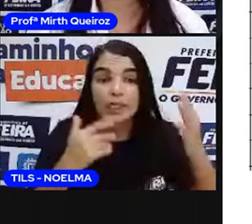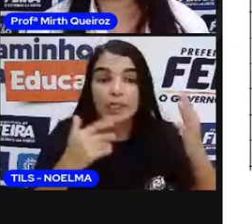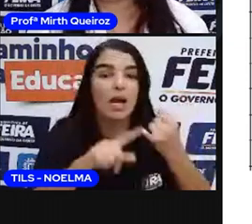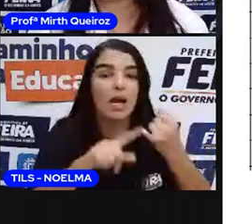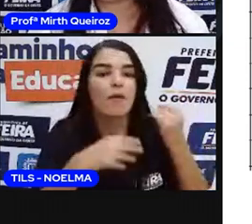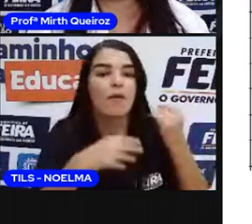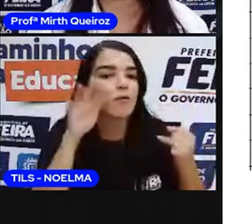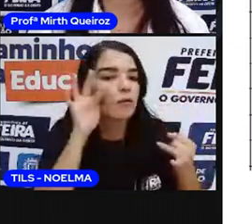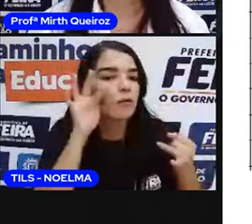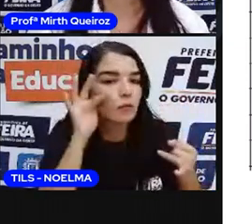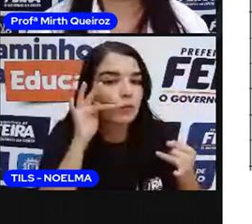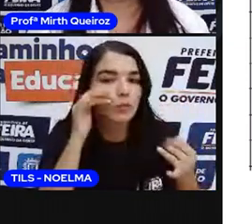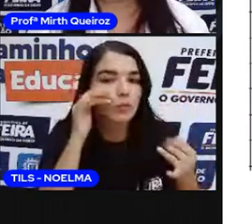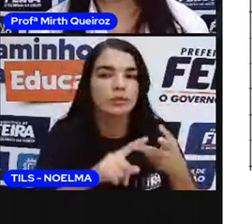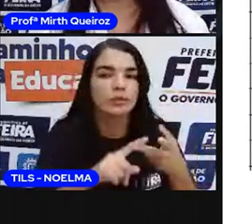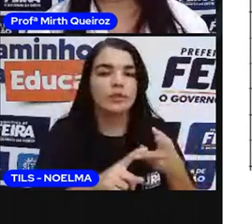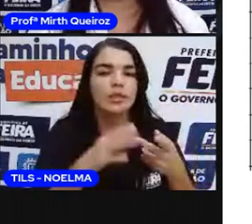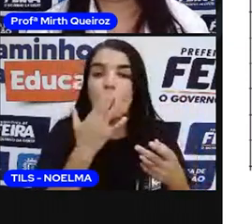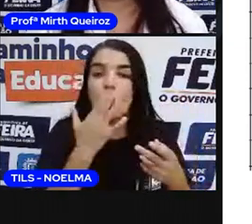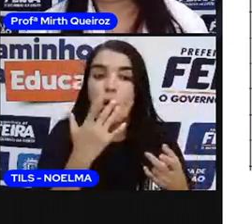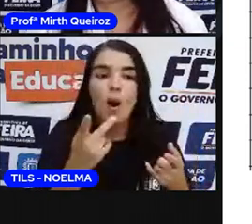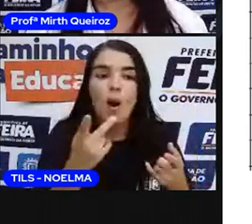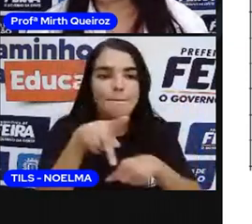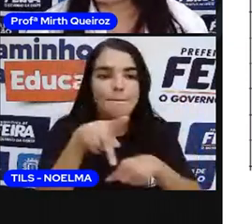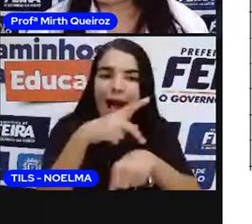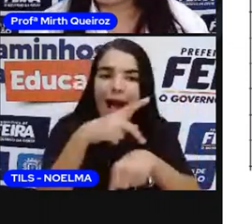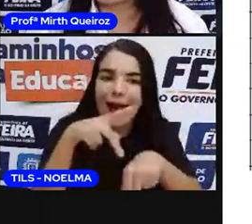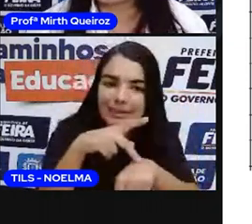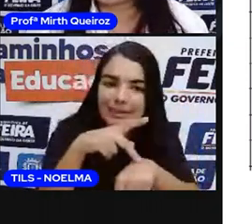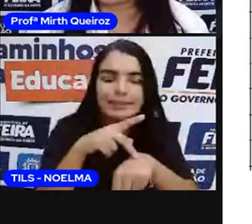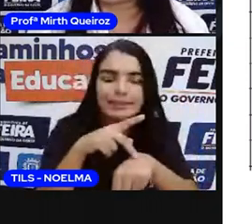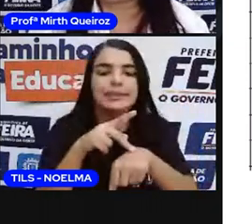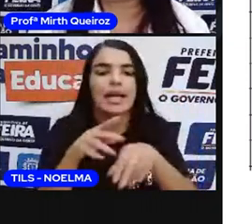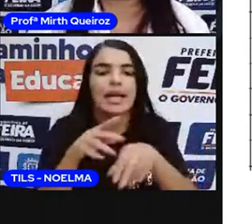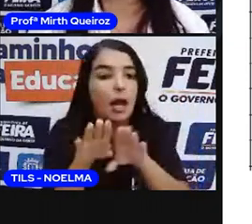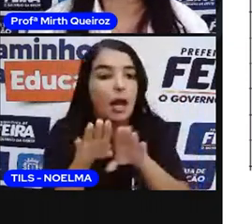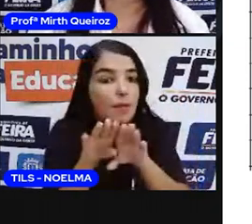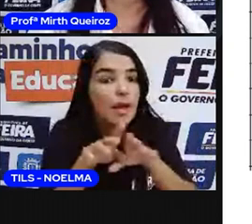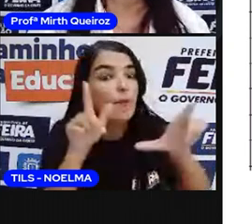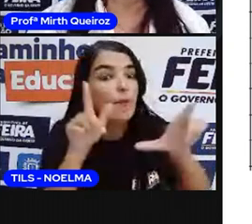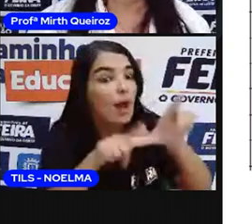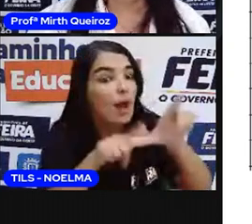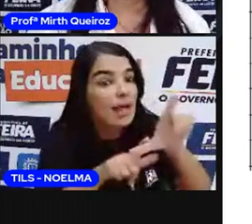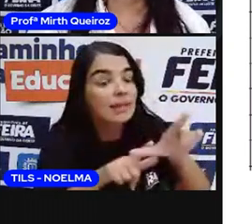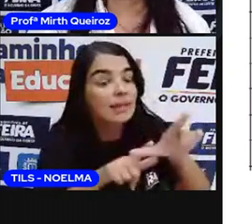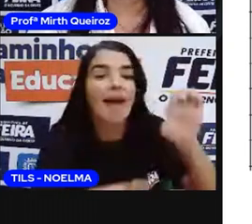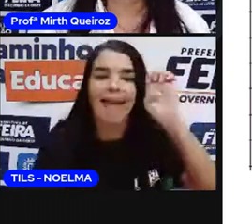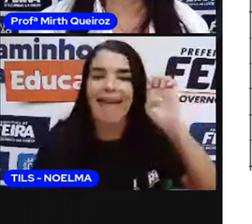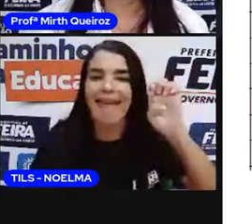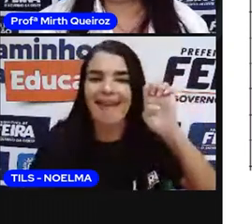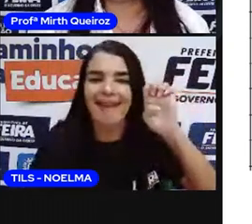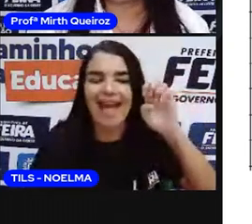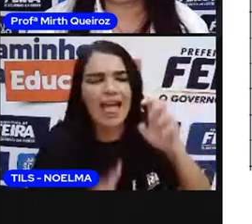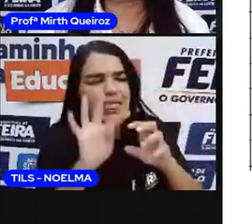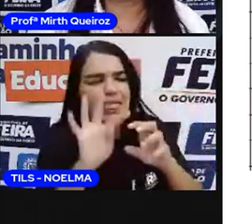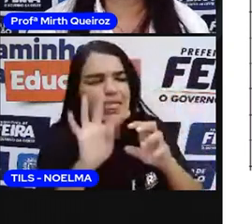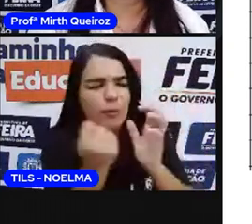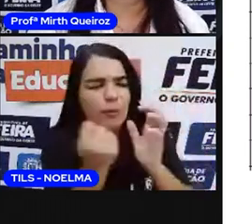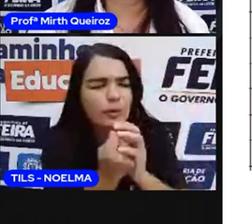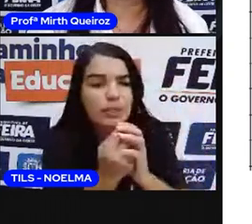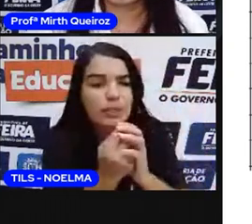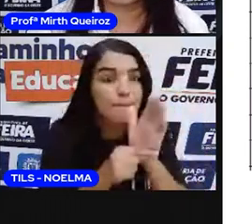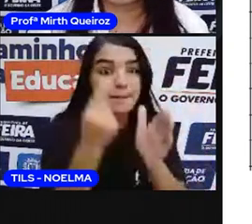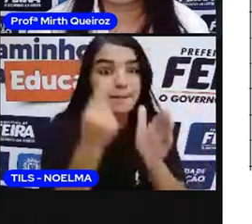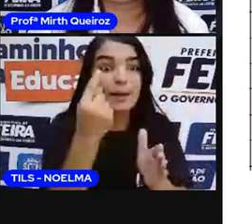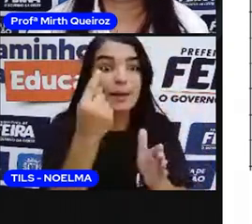E. Fruta, fala a letra E. Corpo, fala a letra E. País, fala a letra E. Depois, quem terminar primeiro